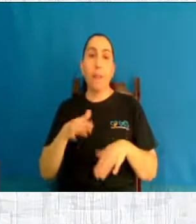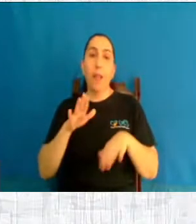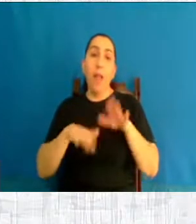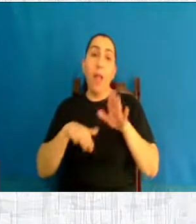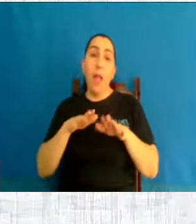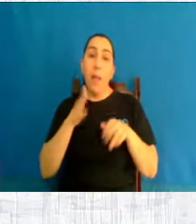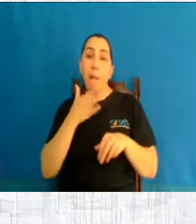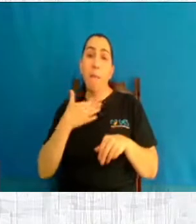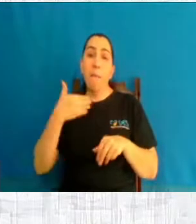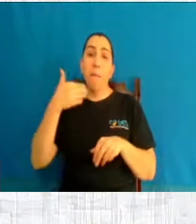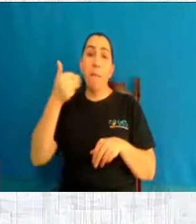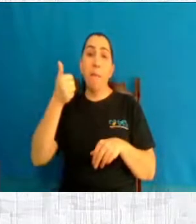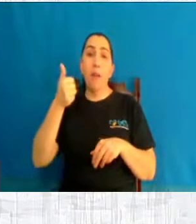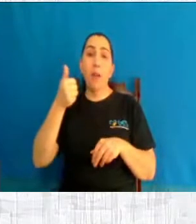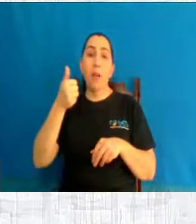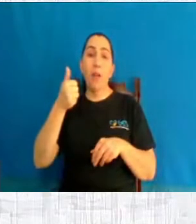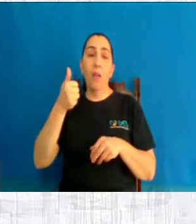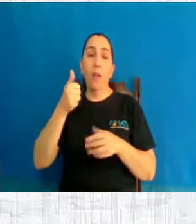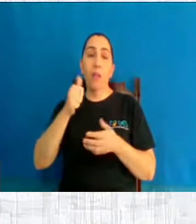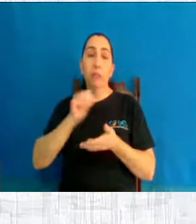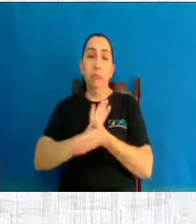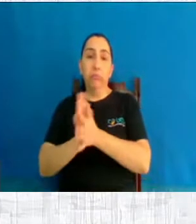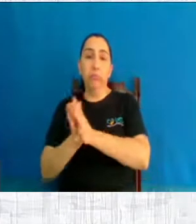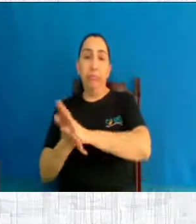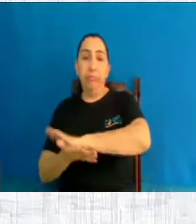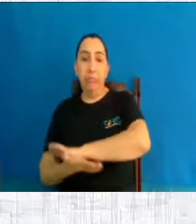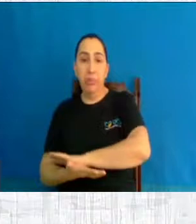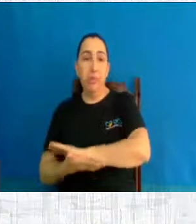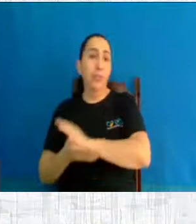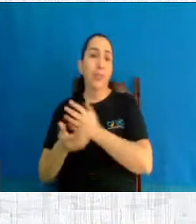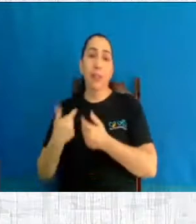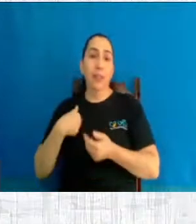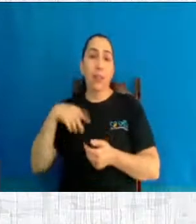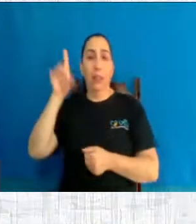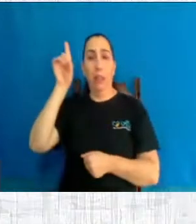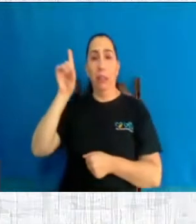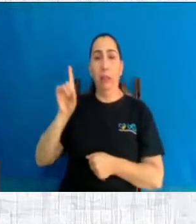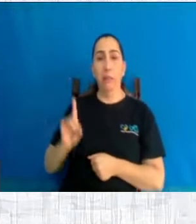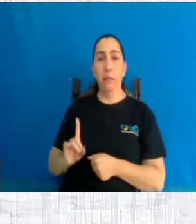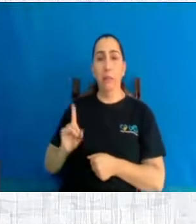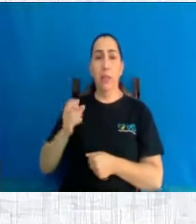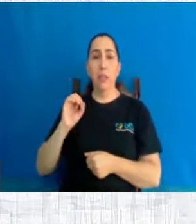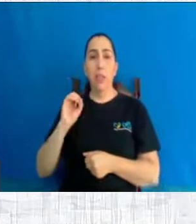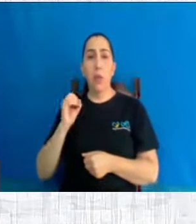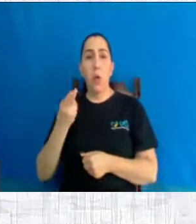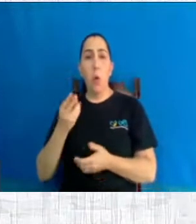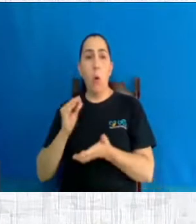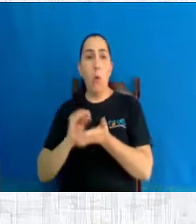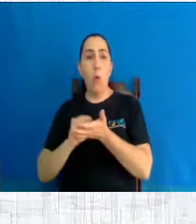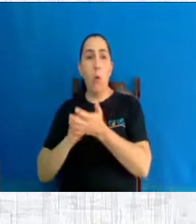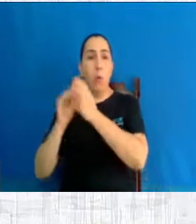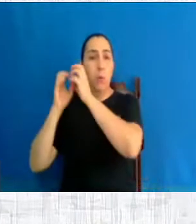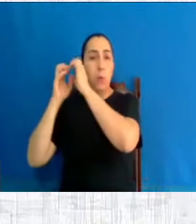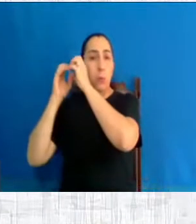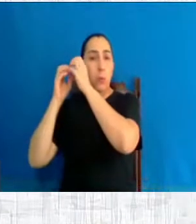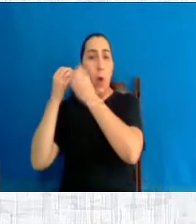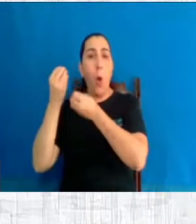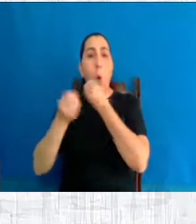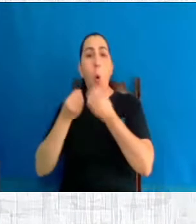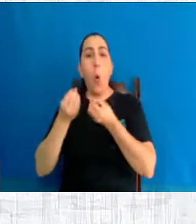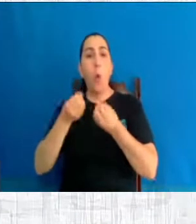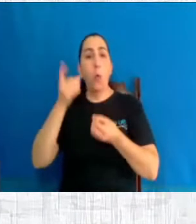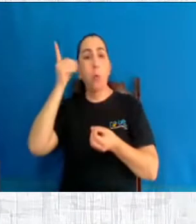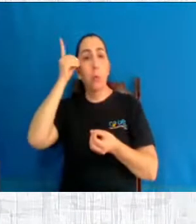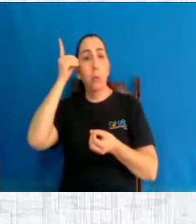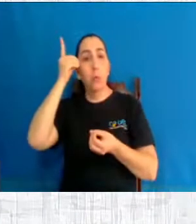deficientes. Há países que estão dizendo, não, na Islândia, estão não, vamos acabar com a síndrome de Down. Como é que eles estão acabando?